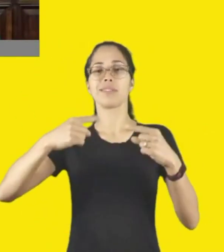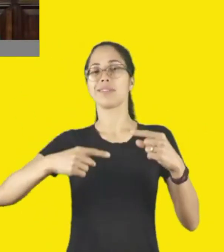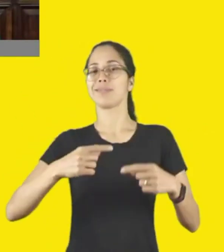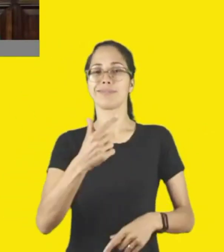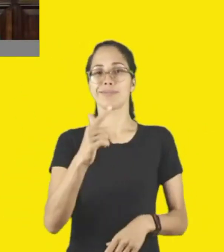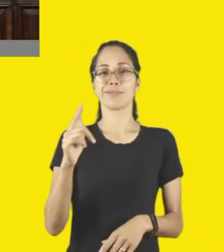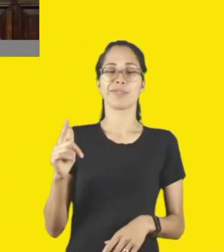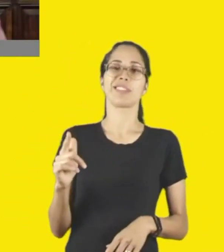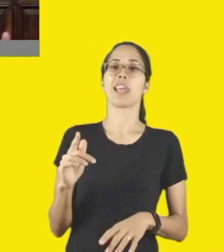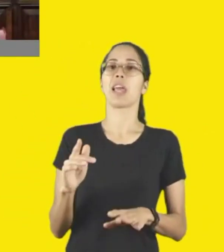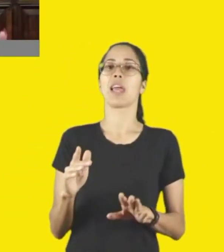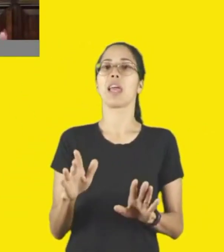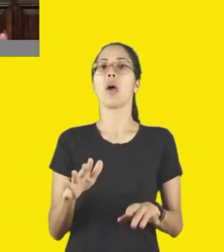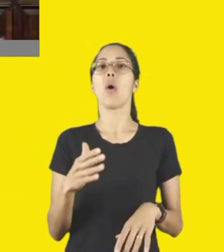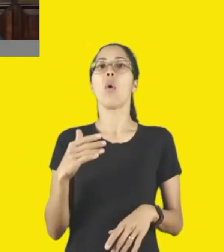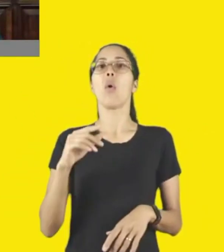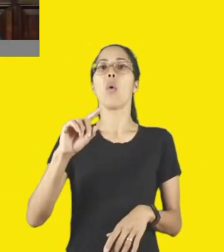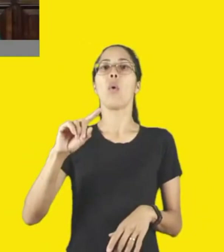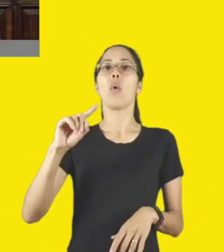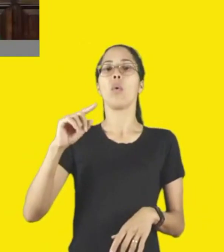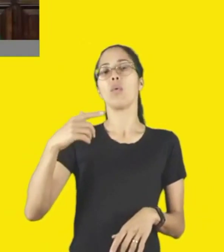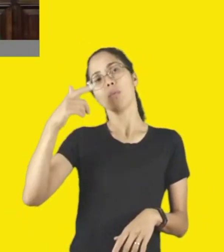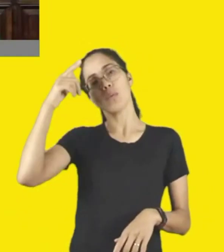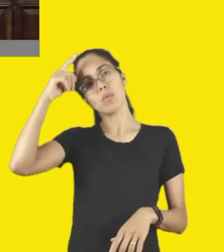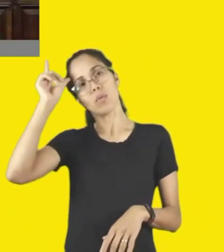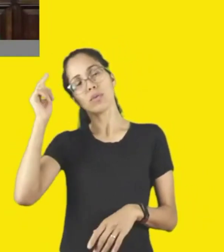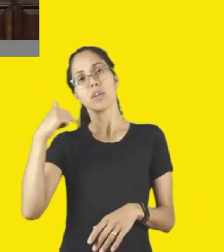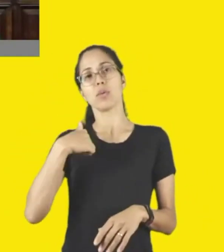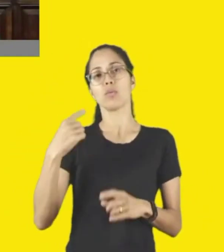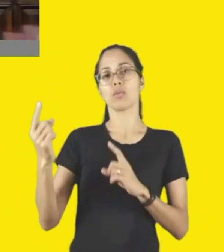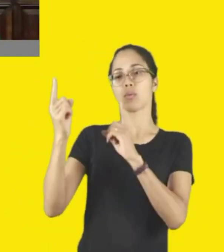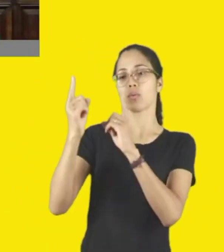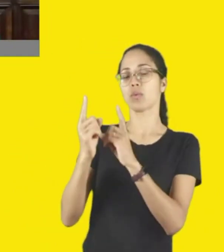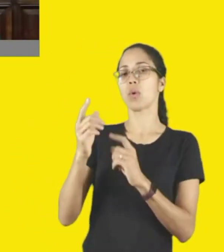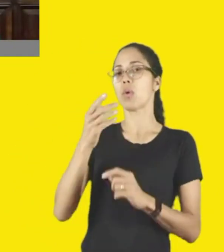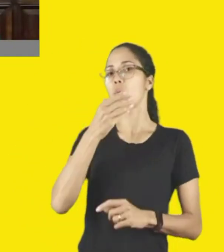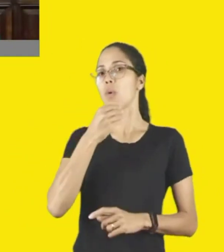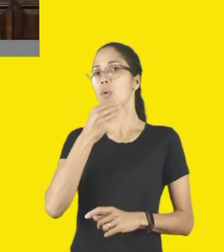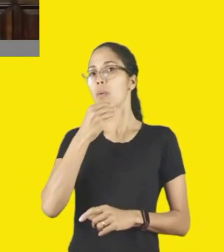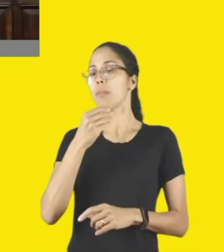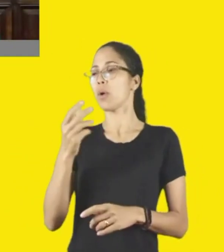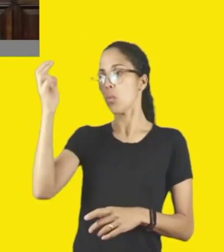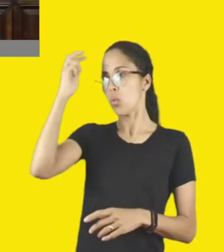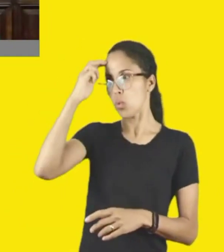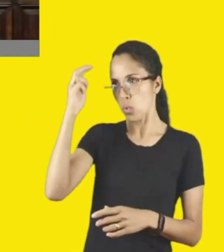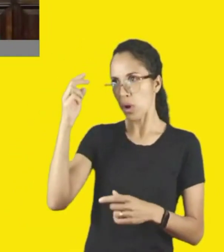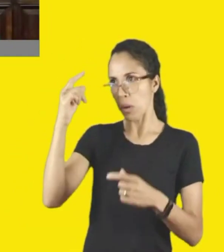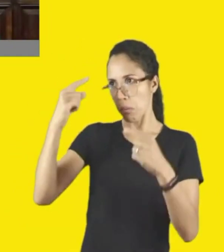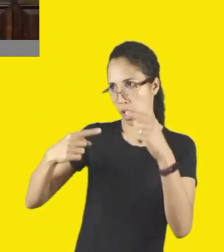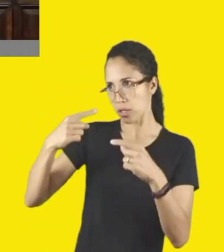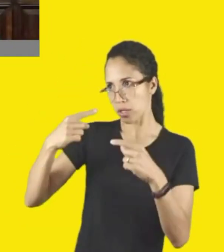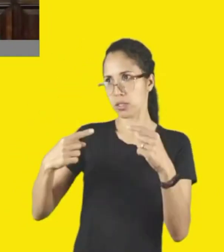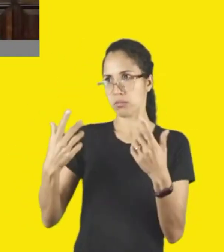brinquei com ele, ó, deputado, sendo da oposição ou não, cultura não tem isso, cultura é para todo mundo e a gente precisa